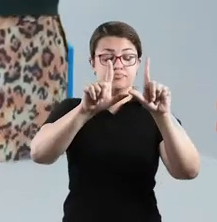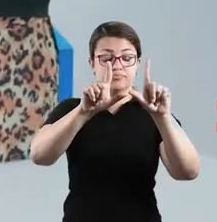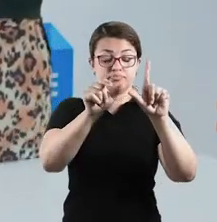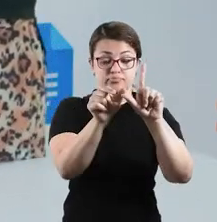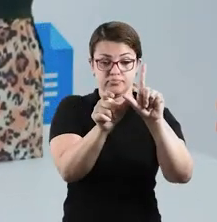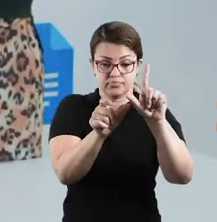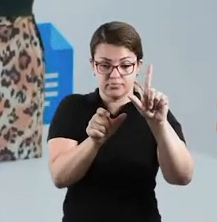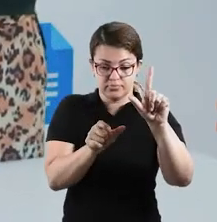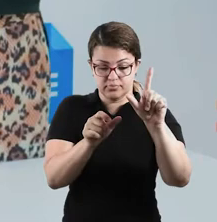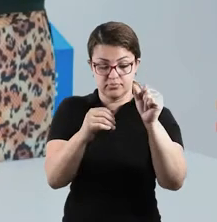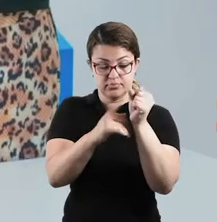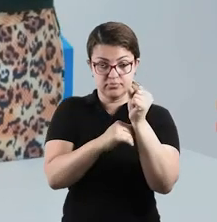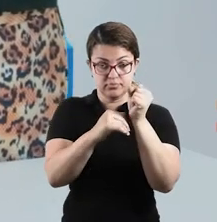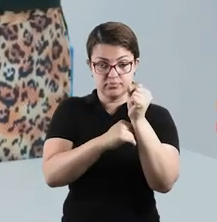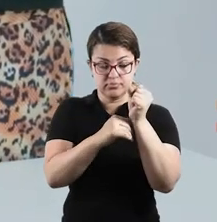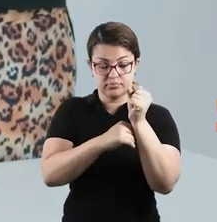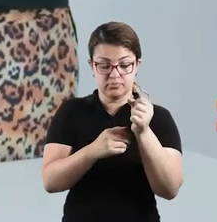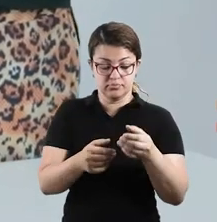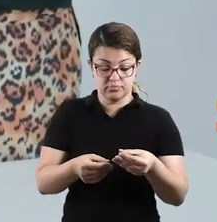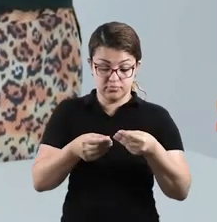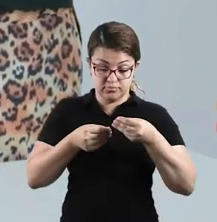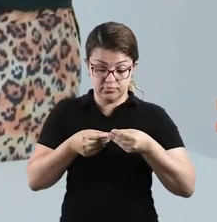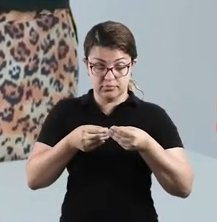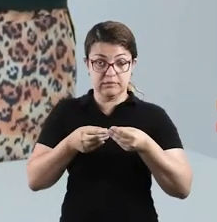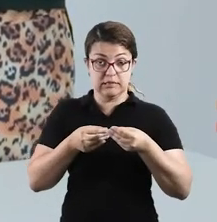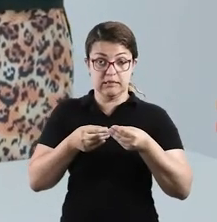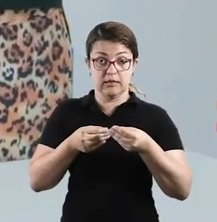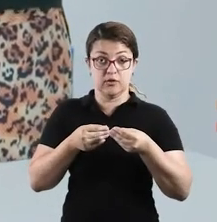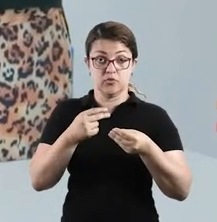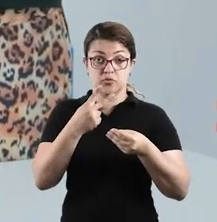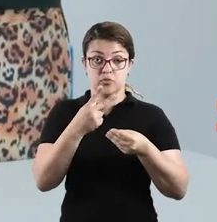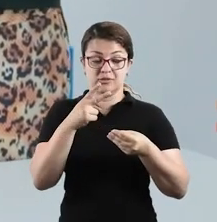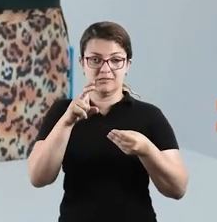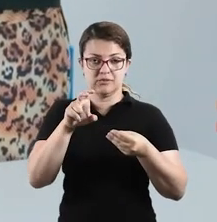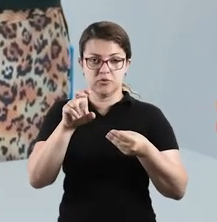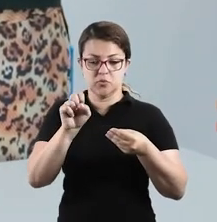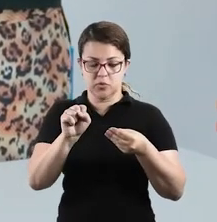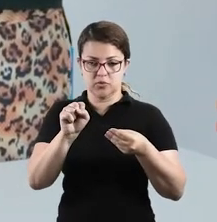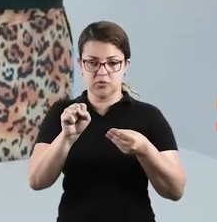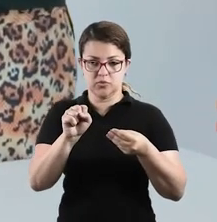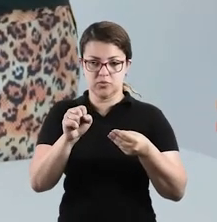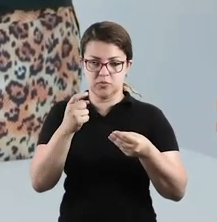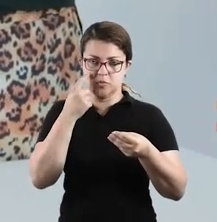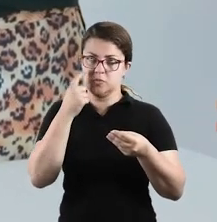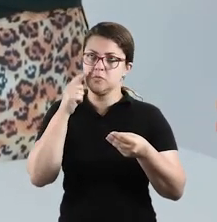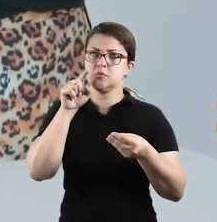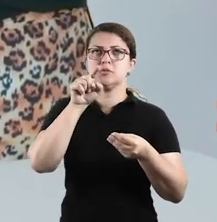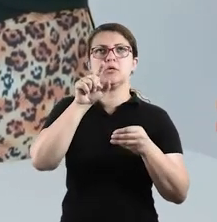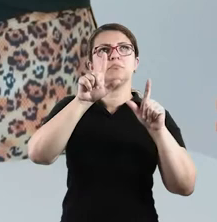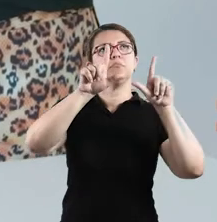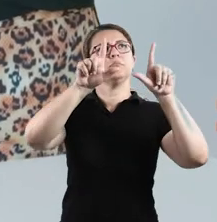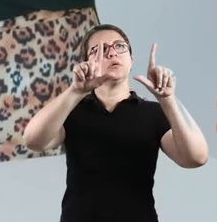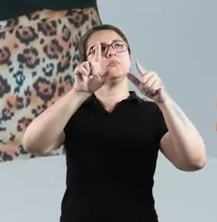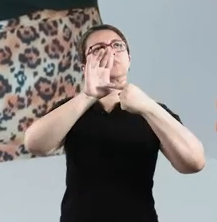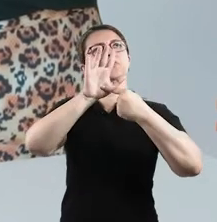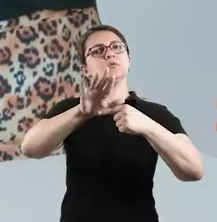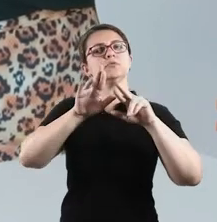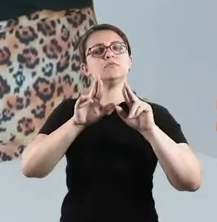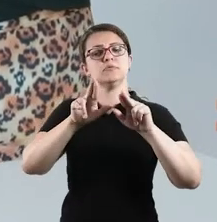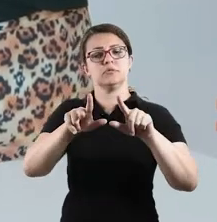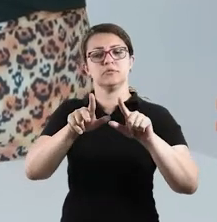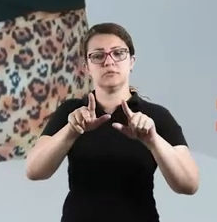geral e observa que sua senha é a 258. E as outras apresentadas no painel estão em contagens diferentes.